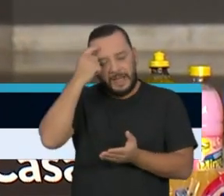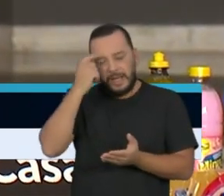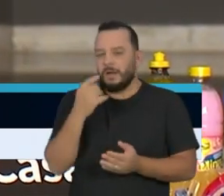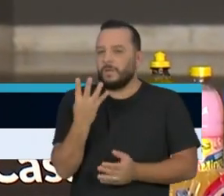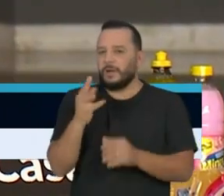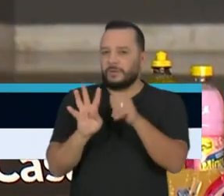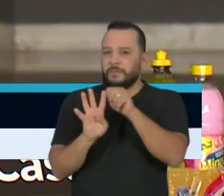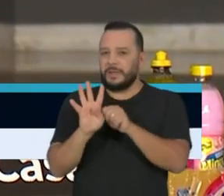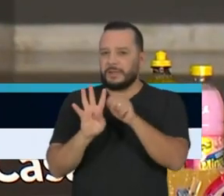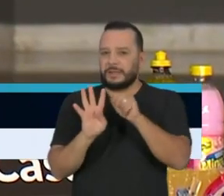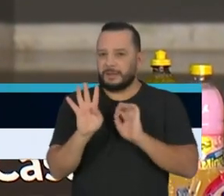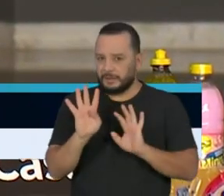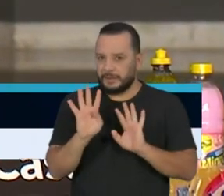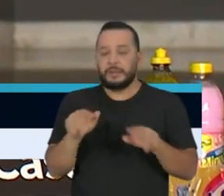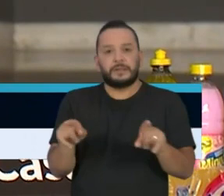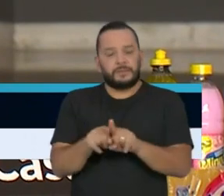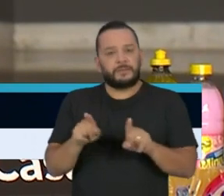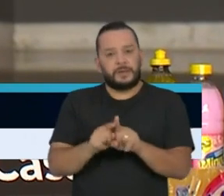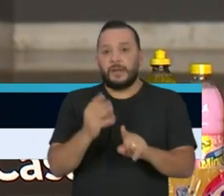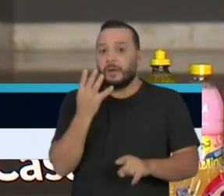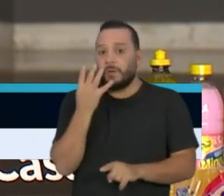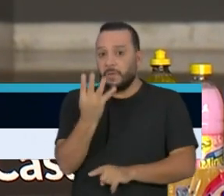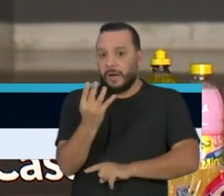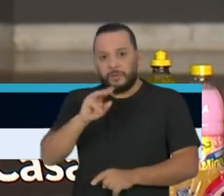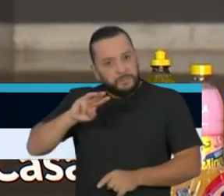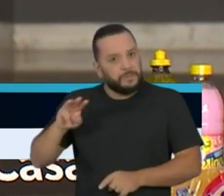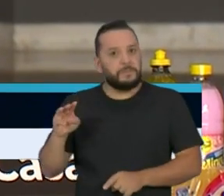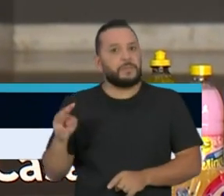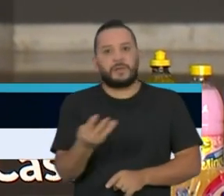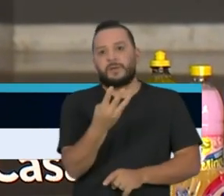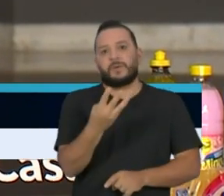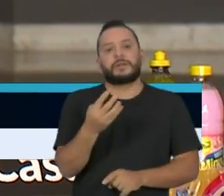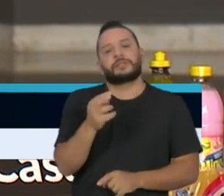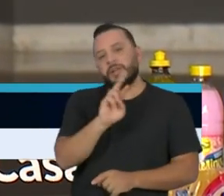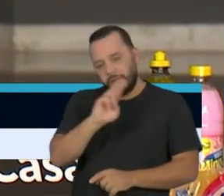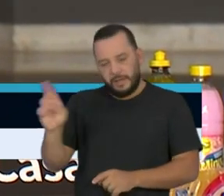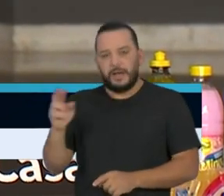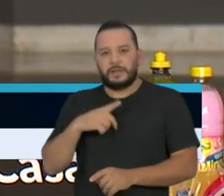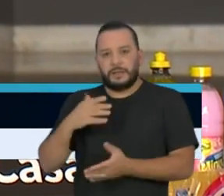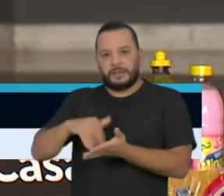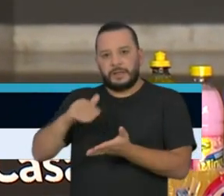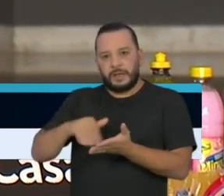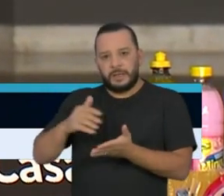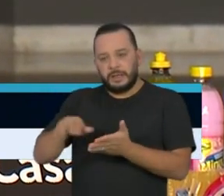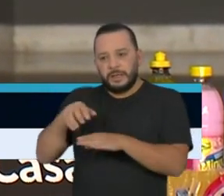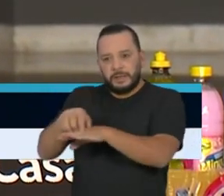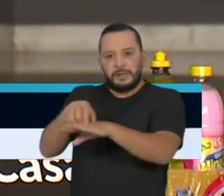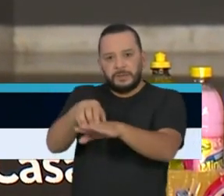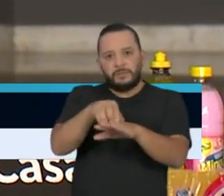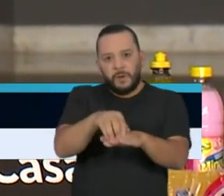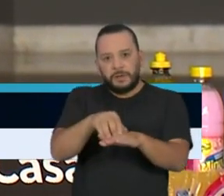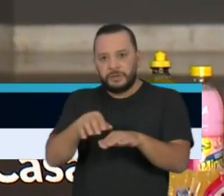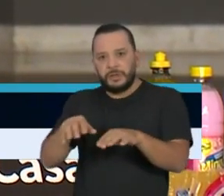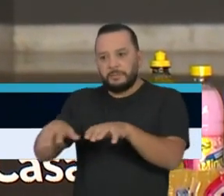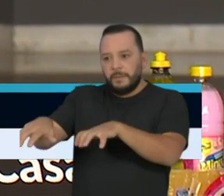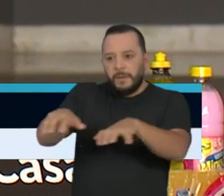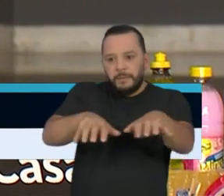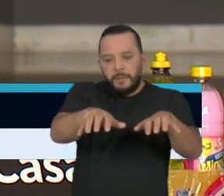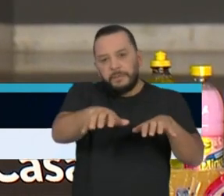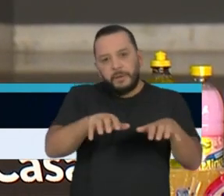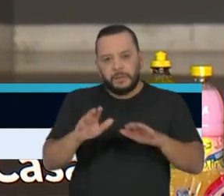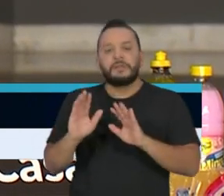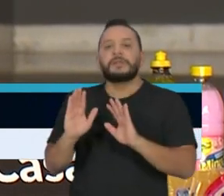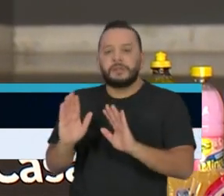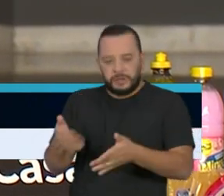4 milhões de reais será o valor investido pela Secretaria de Transportes e Logística, que viabilizou alimentação,